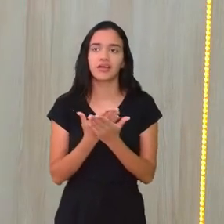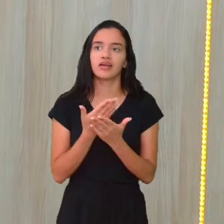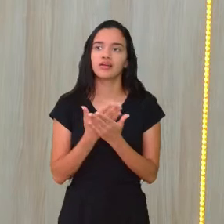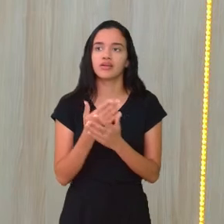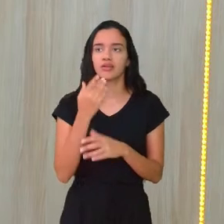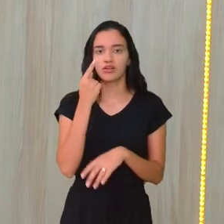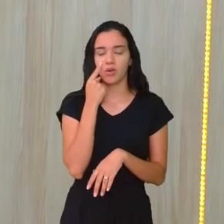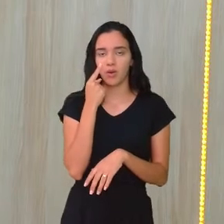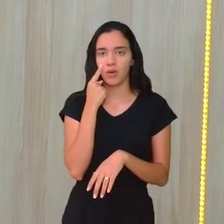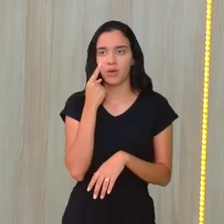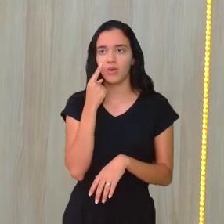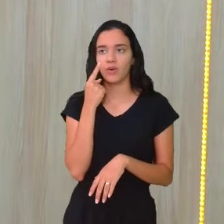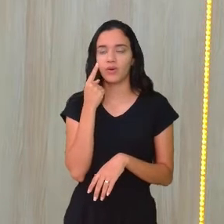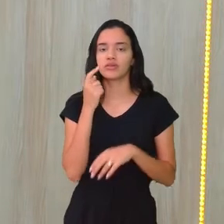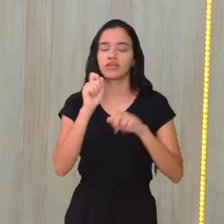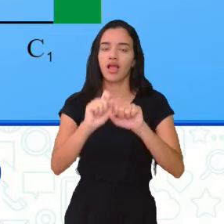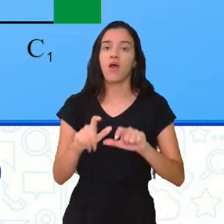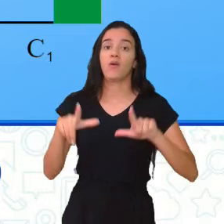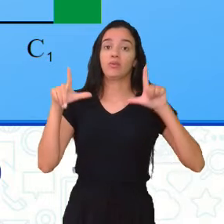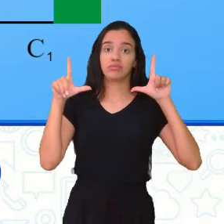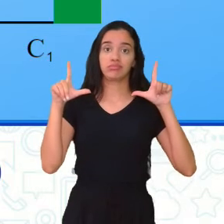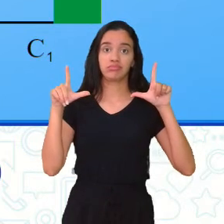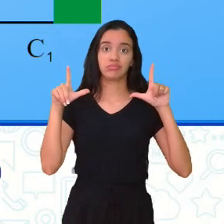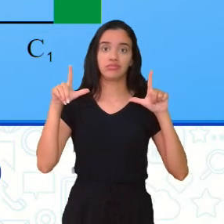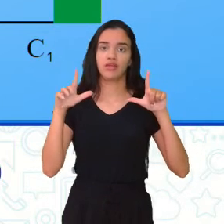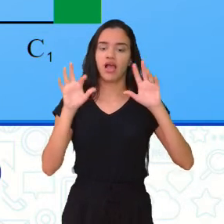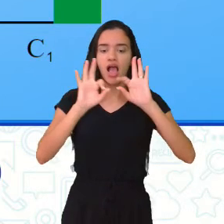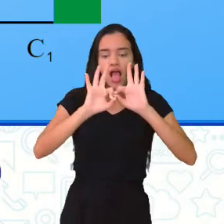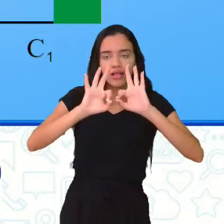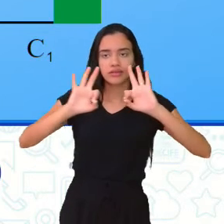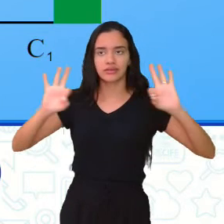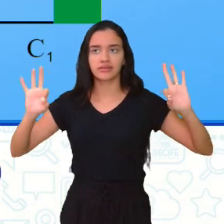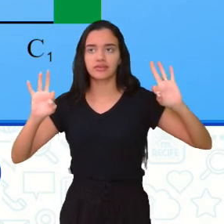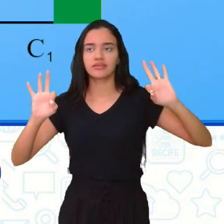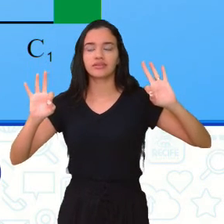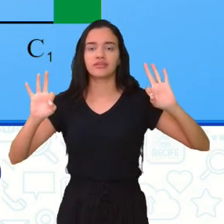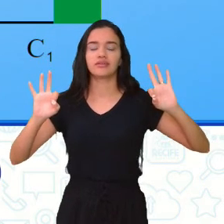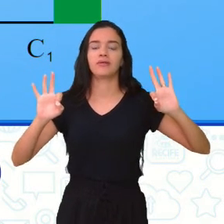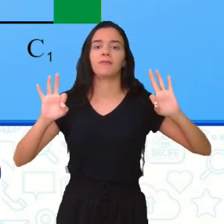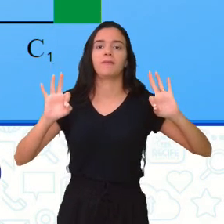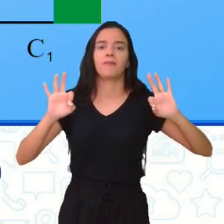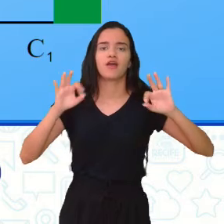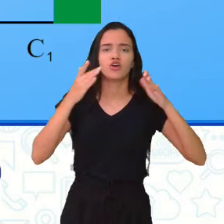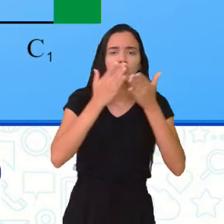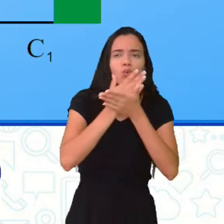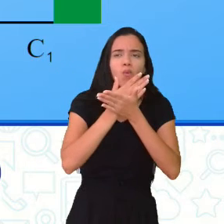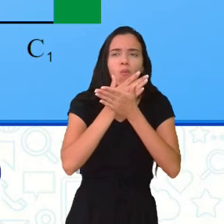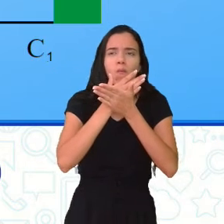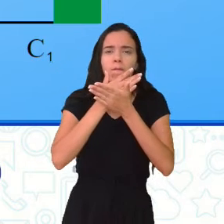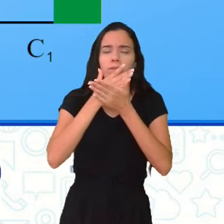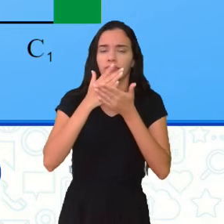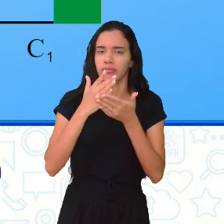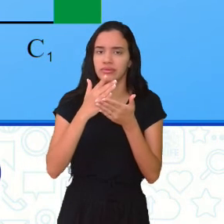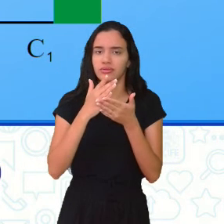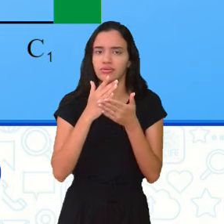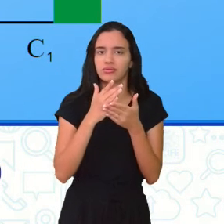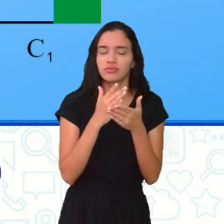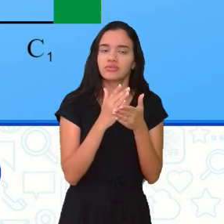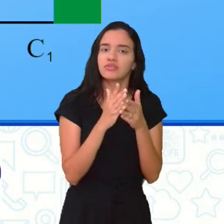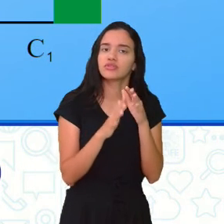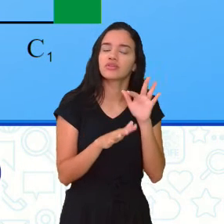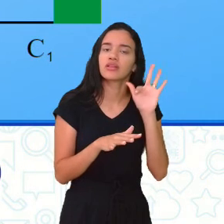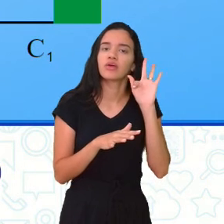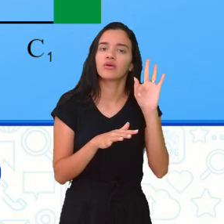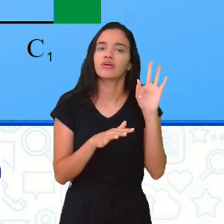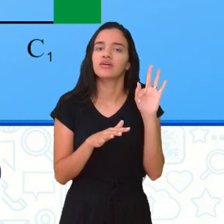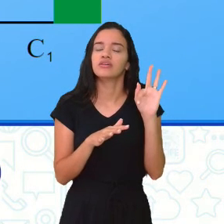distâncias. Dá um zoom para eles verem. a distância entre lá o início do F, que a gente